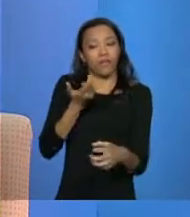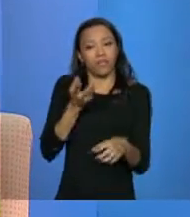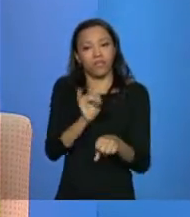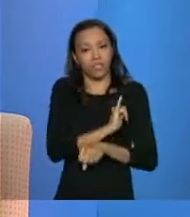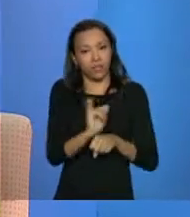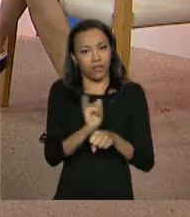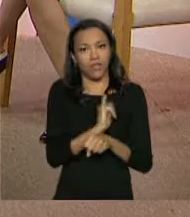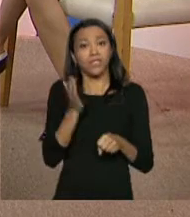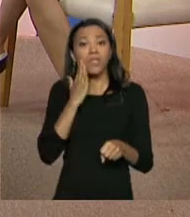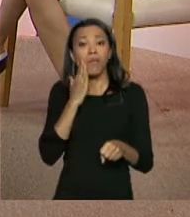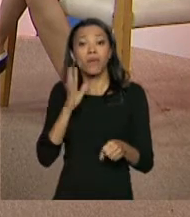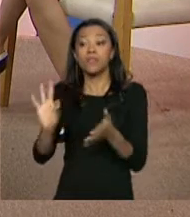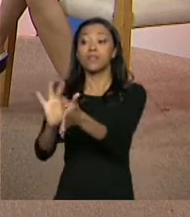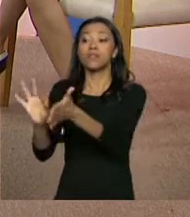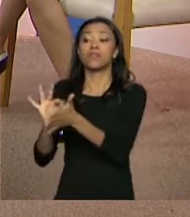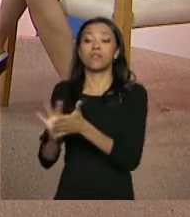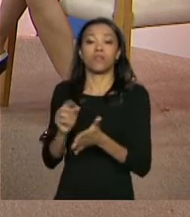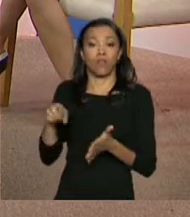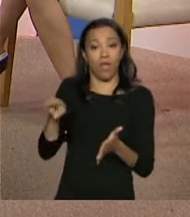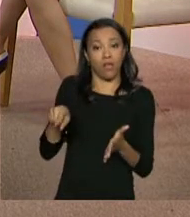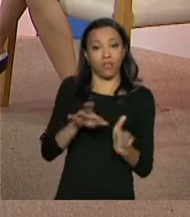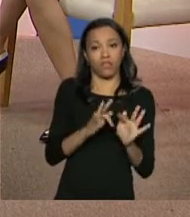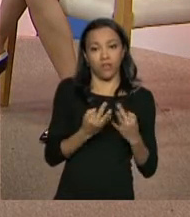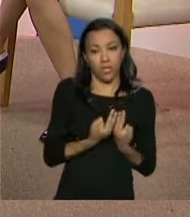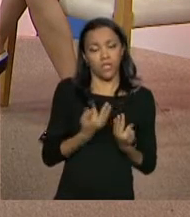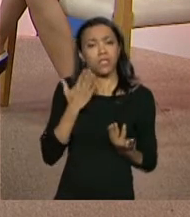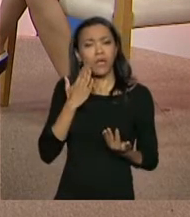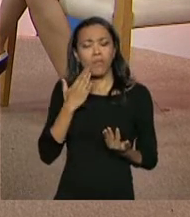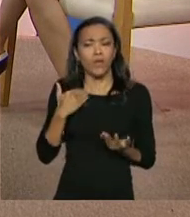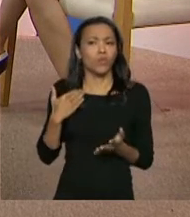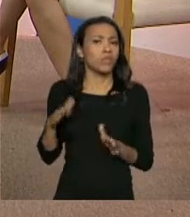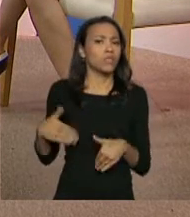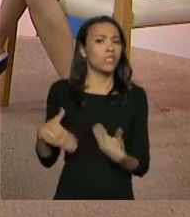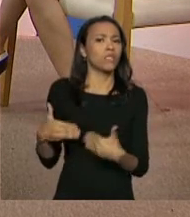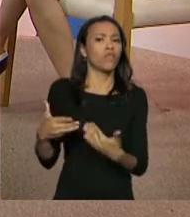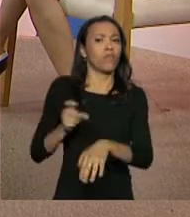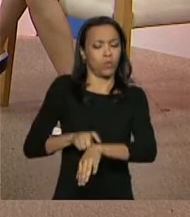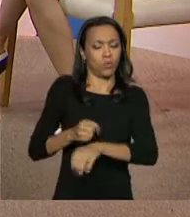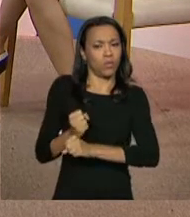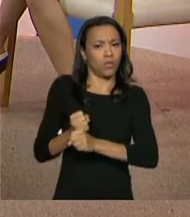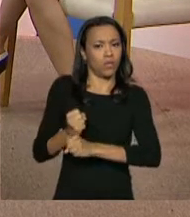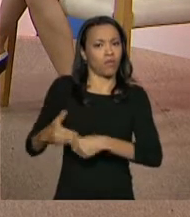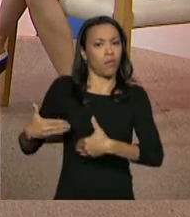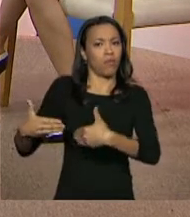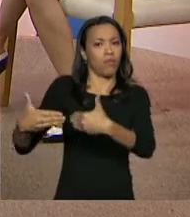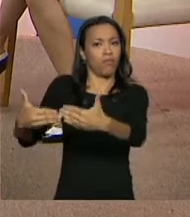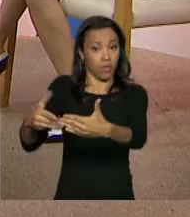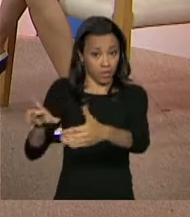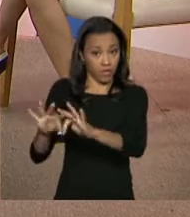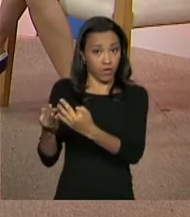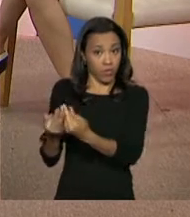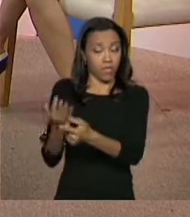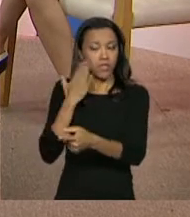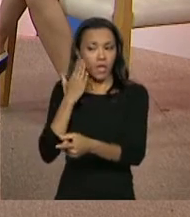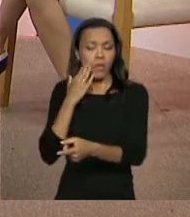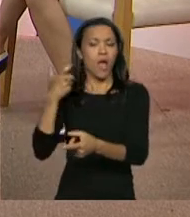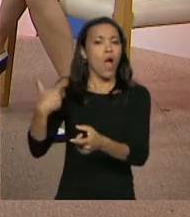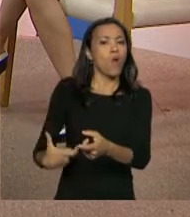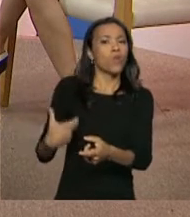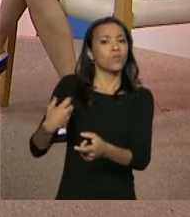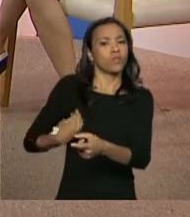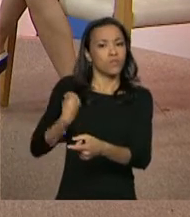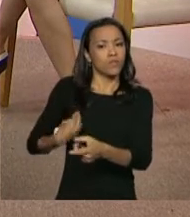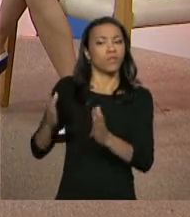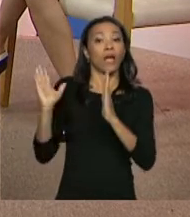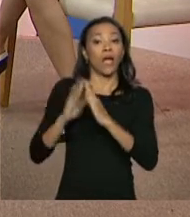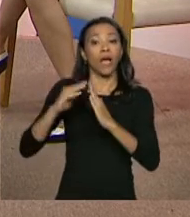cadastrar essas famílias e ir acompanhando a evolução delas ao longo do tempo. Fazer esse monitoramento, ver onde é elas estão no território.